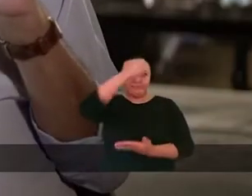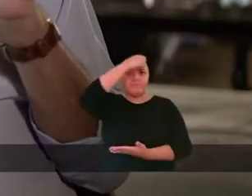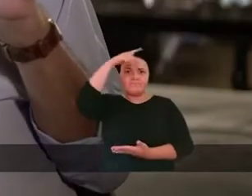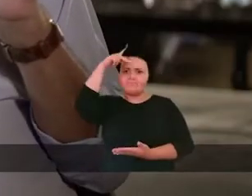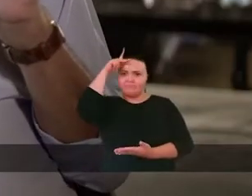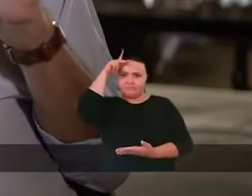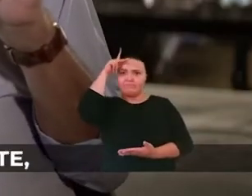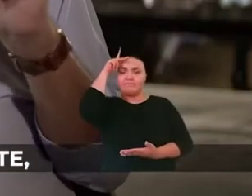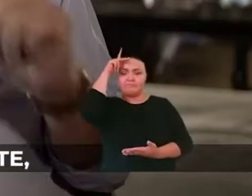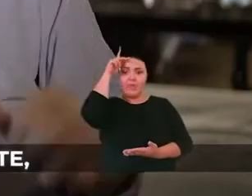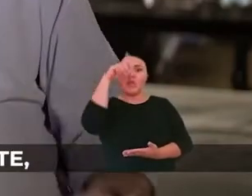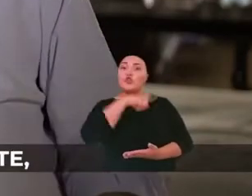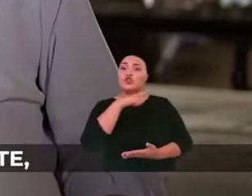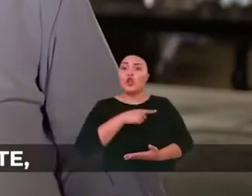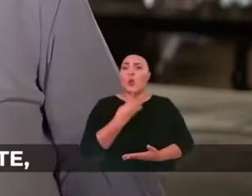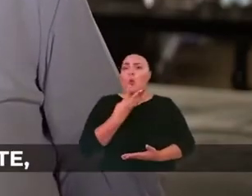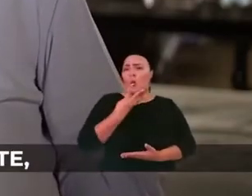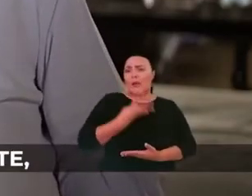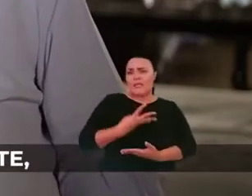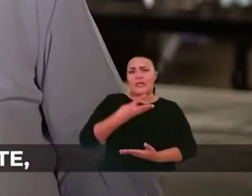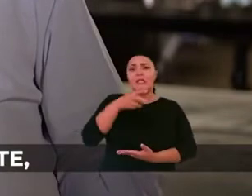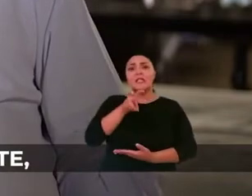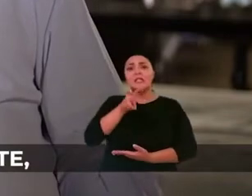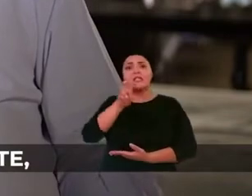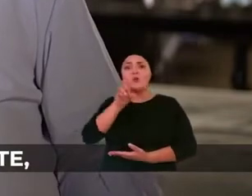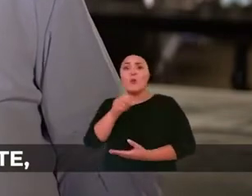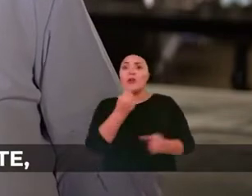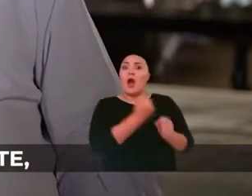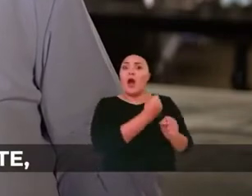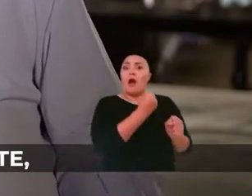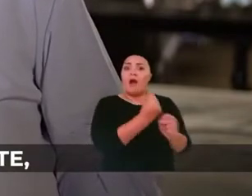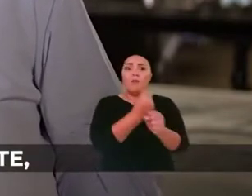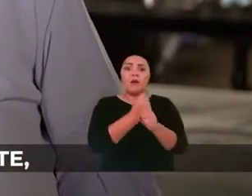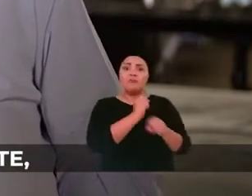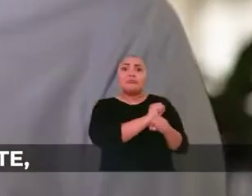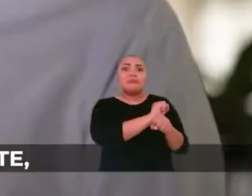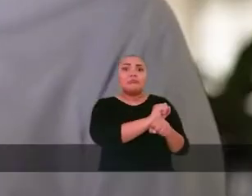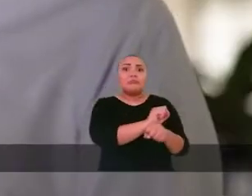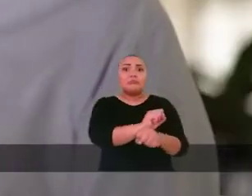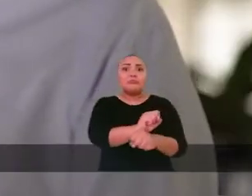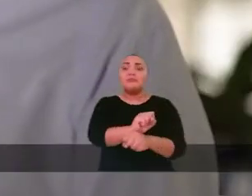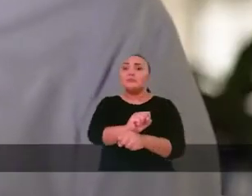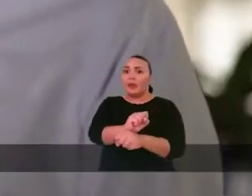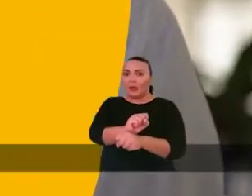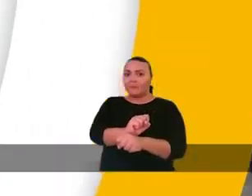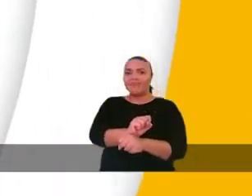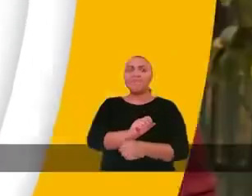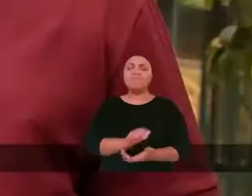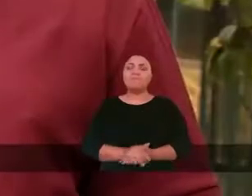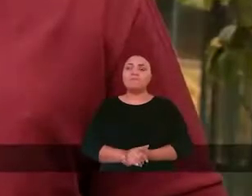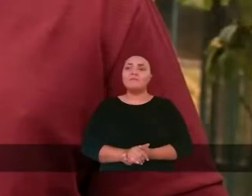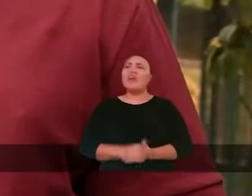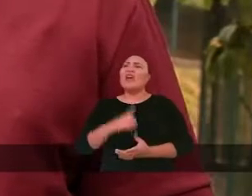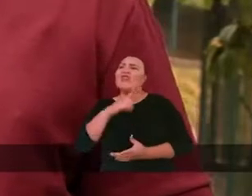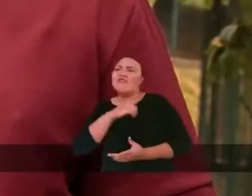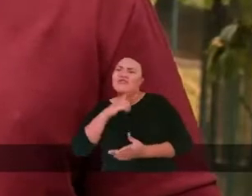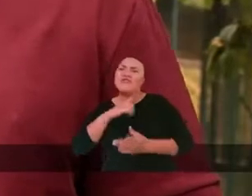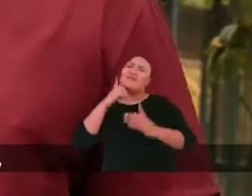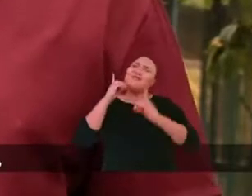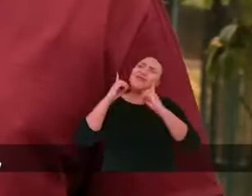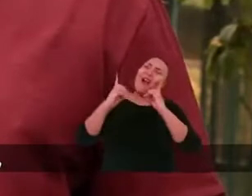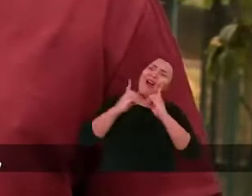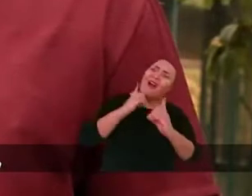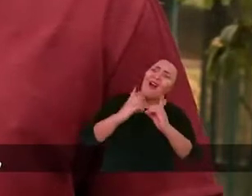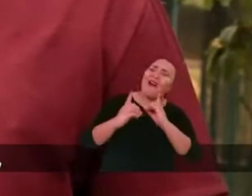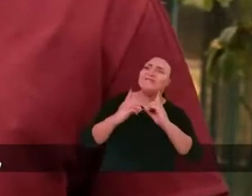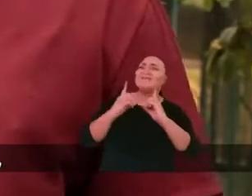prefeitura, nós tínhamos 450 obras aproximadamente paradas. Tinha diálogo, tinha reunião,